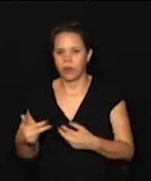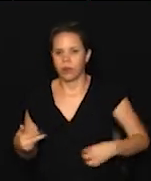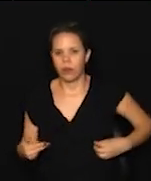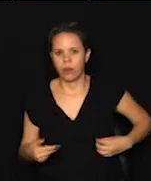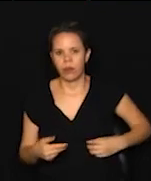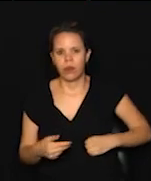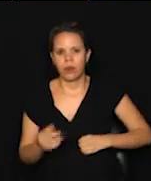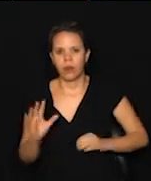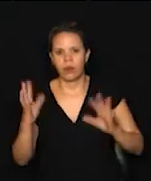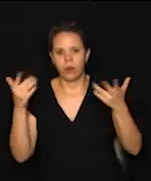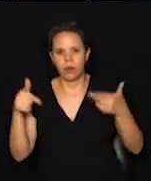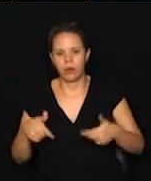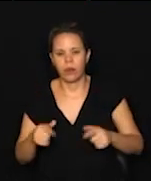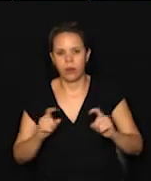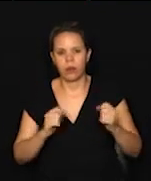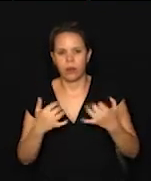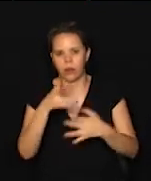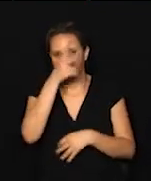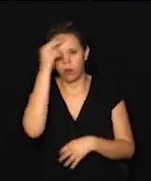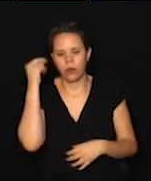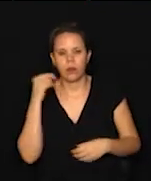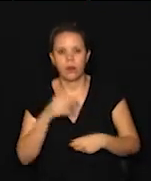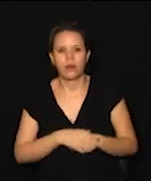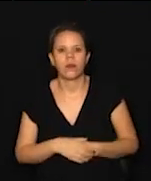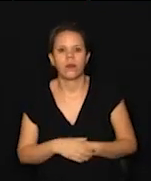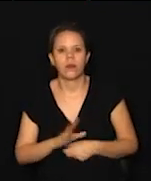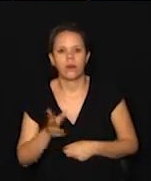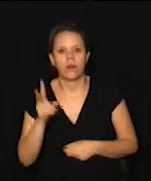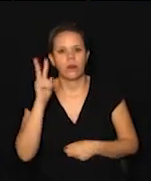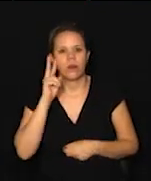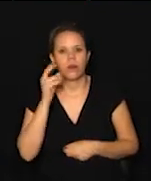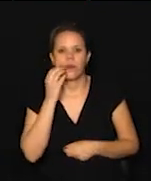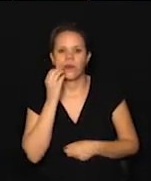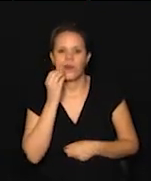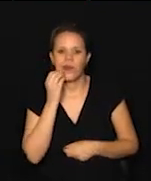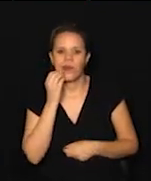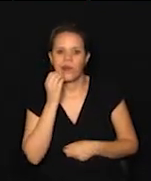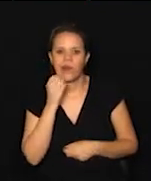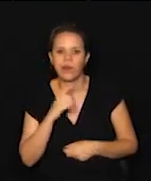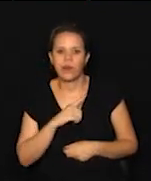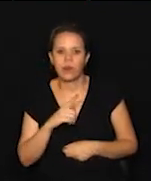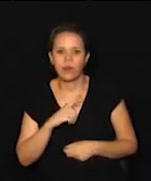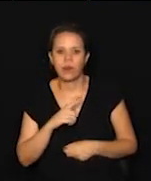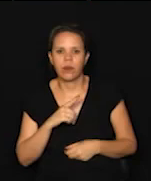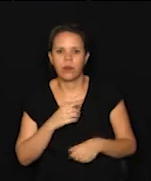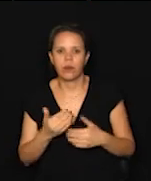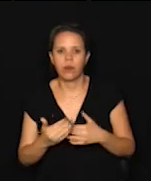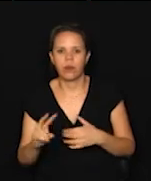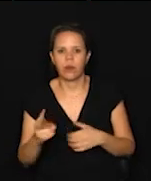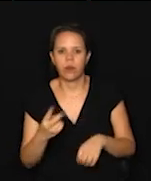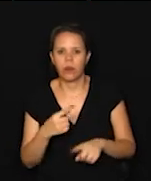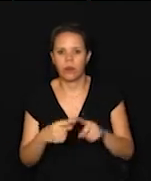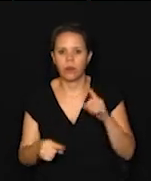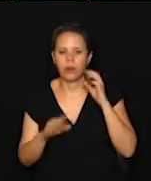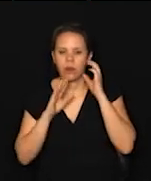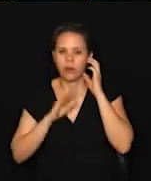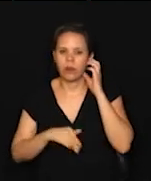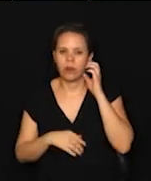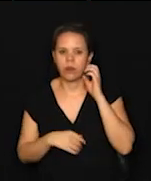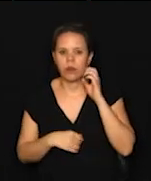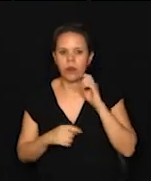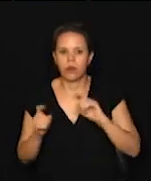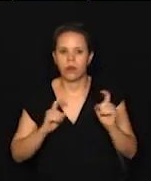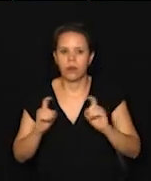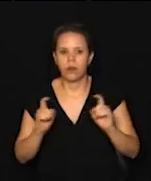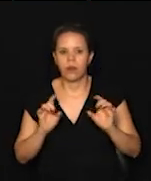eventos aqui, audiências públicas. Já na segunda-feira a gente tem aí, a partir das duas e meia da tarde, a